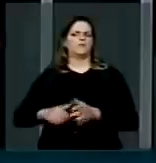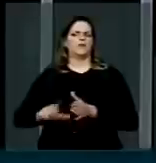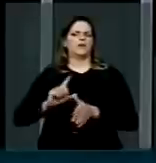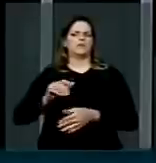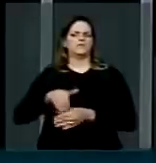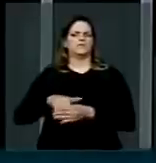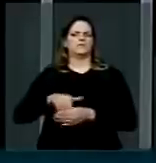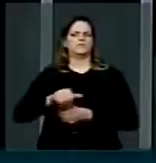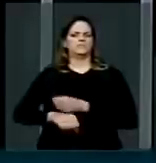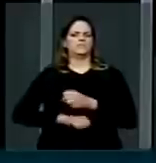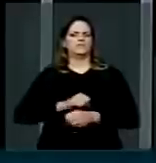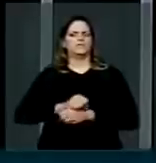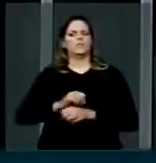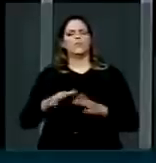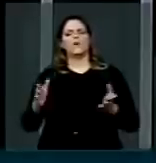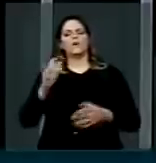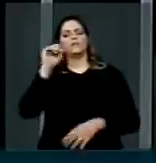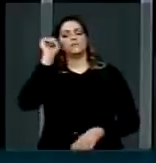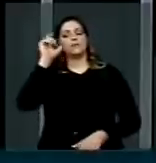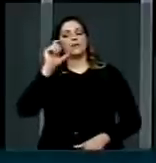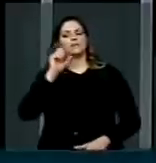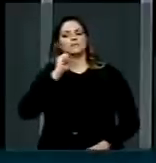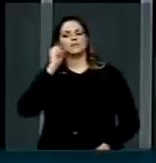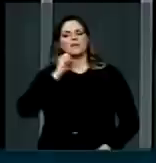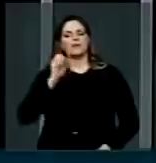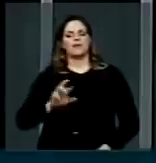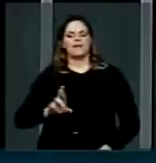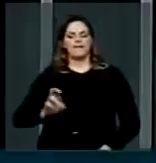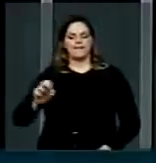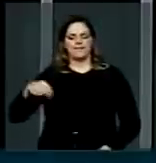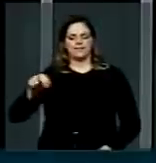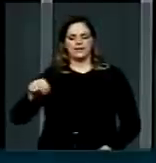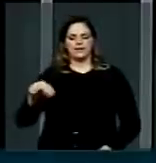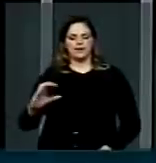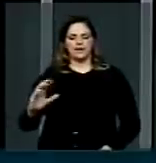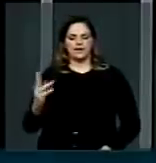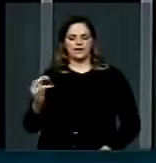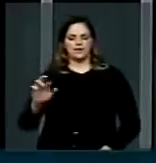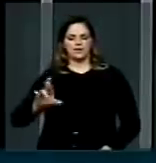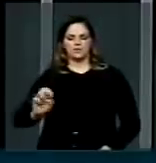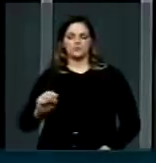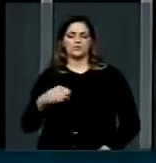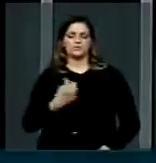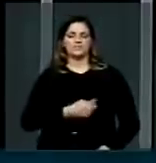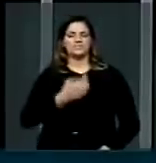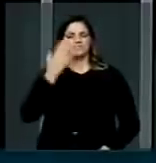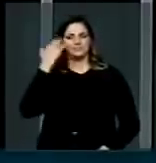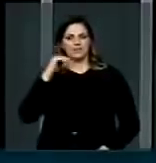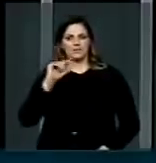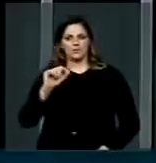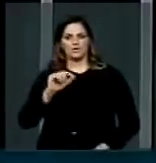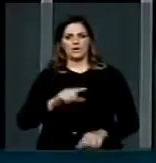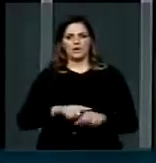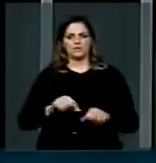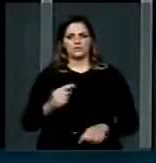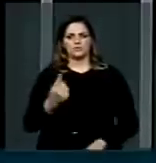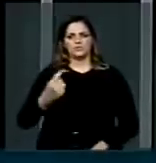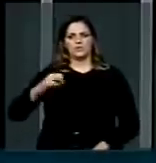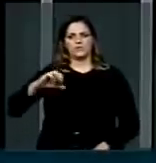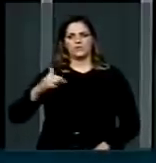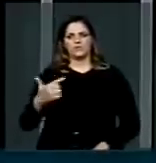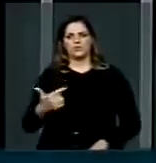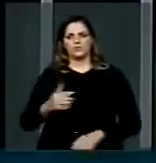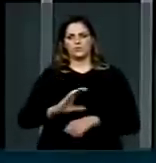Quais são as intenções do senador Renan Calheiros? E nós sabemos que o artigo 192 da